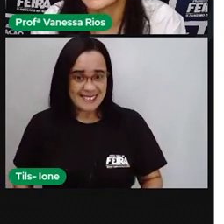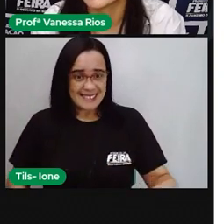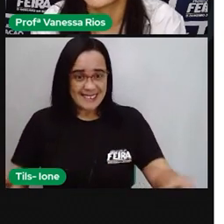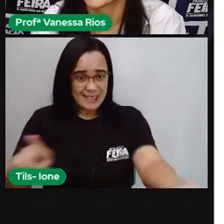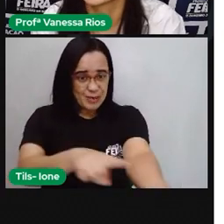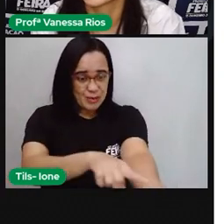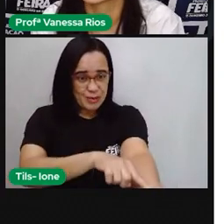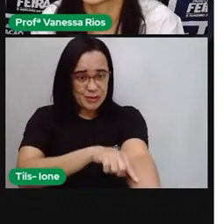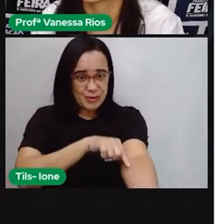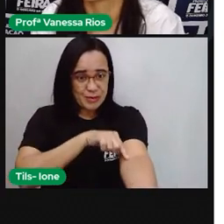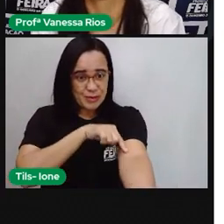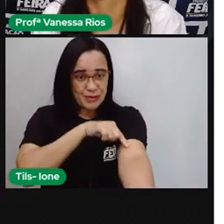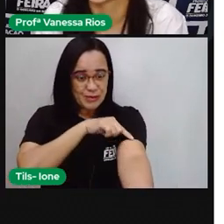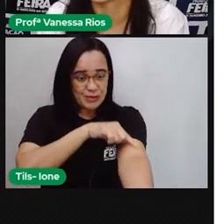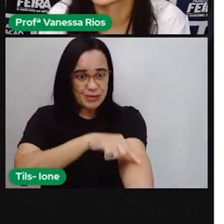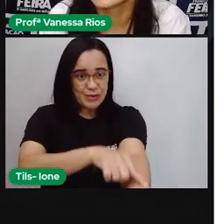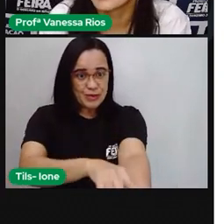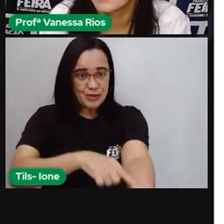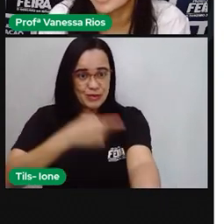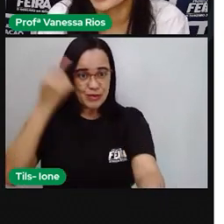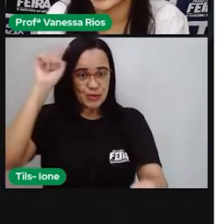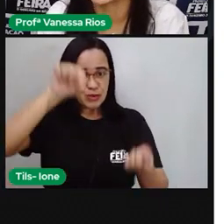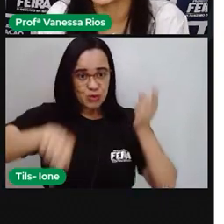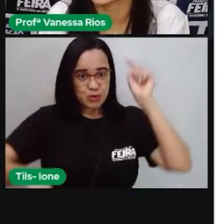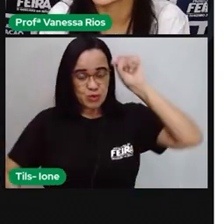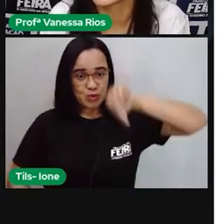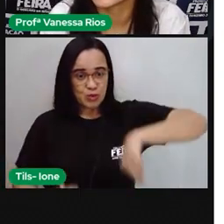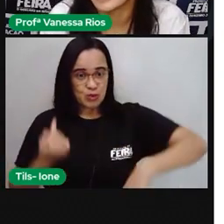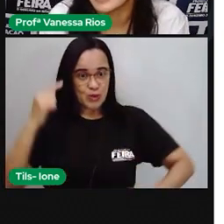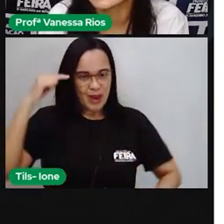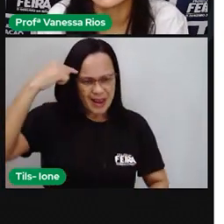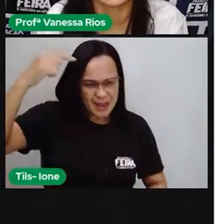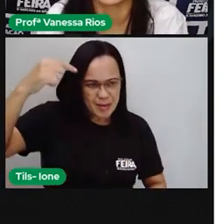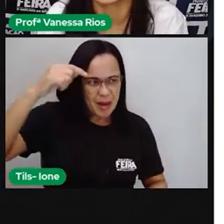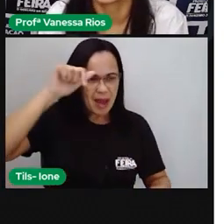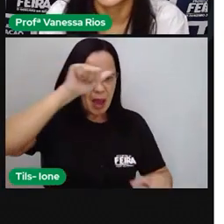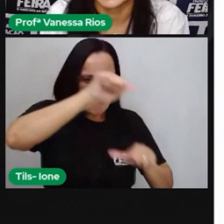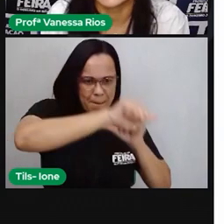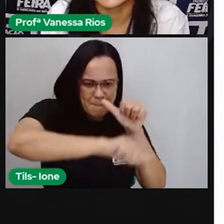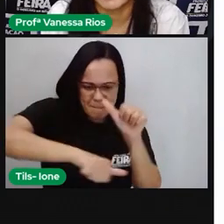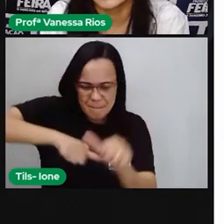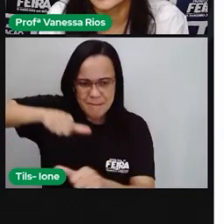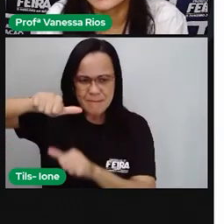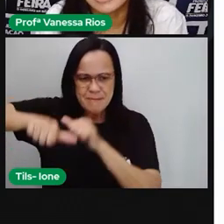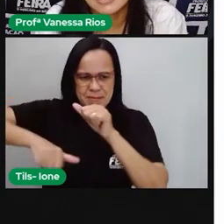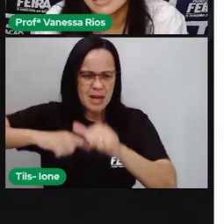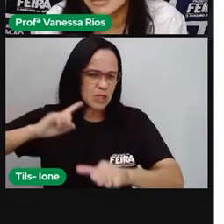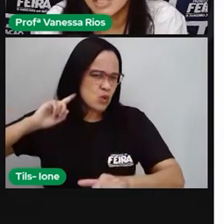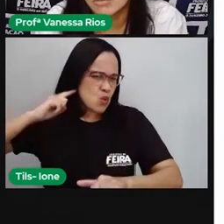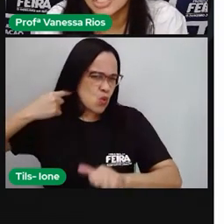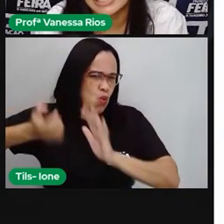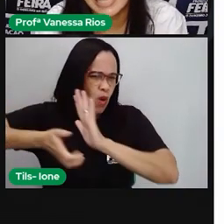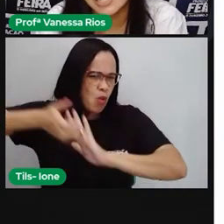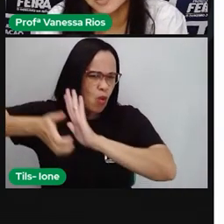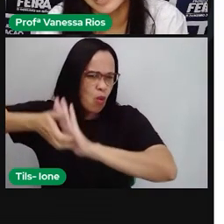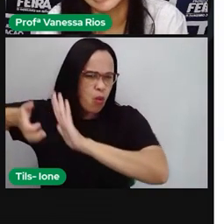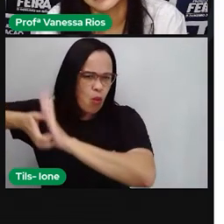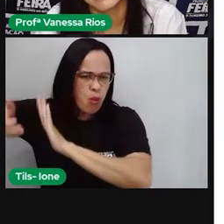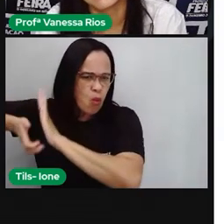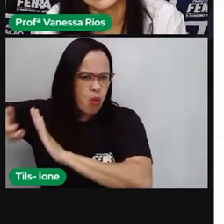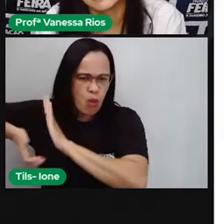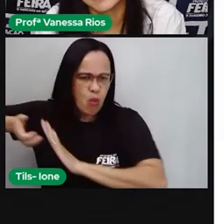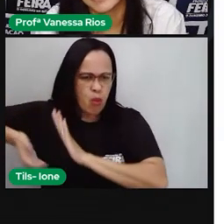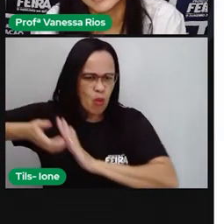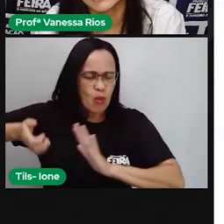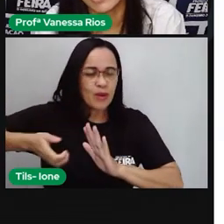corpo vai passar por um processo de filtração, para tirar dele as impurezas e as partículas que não têm utilidade para